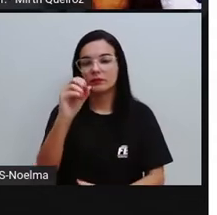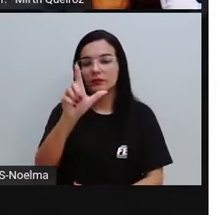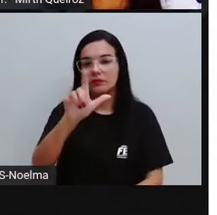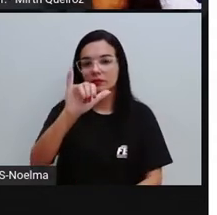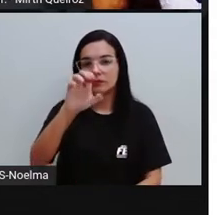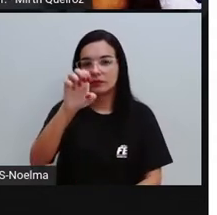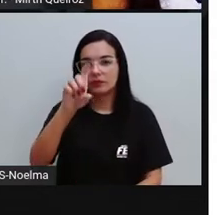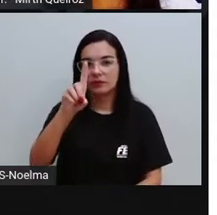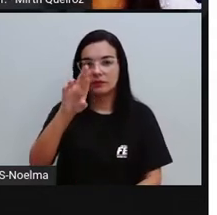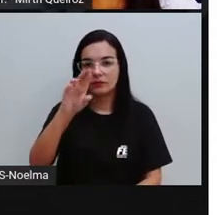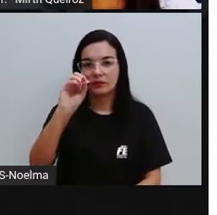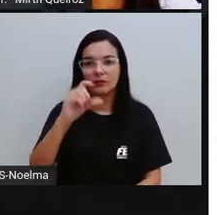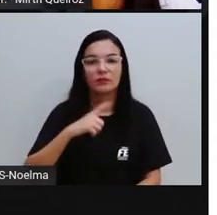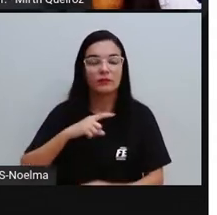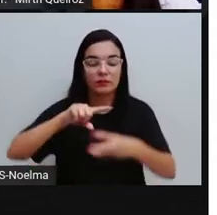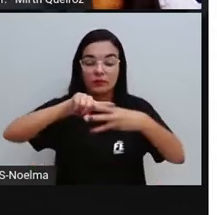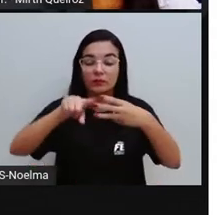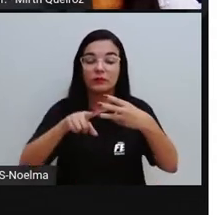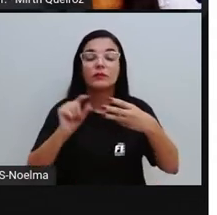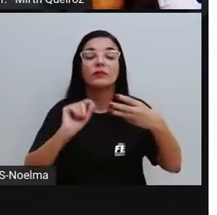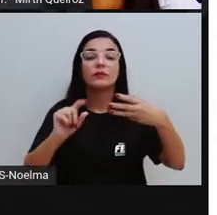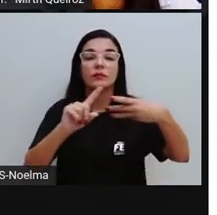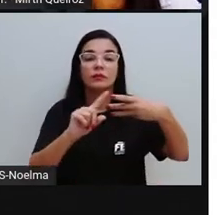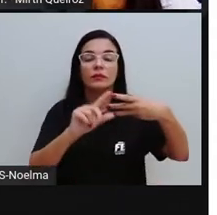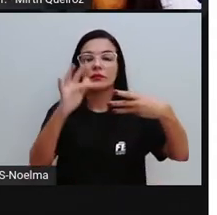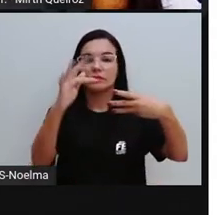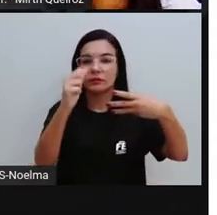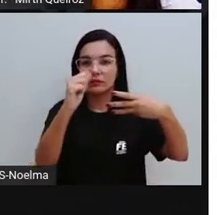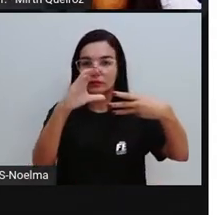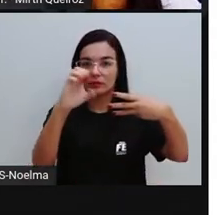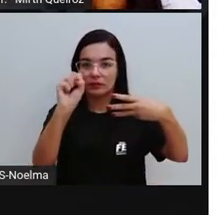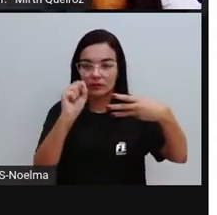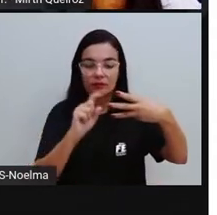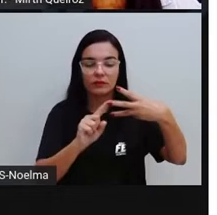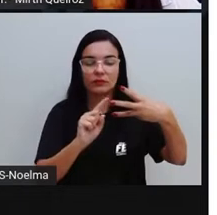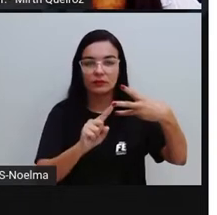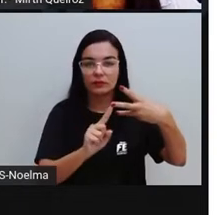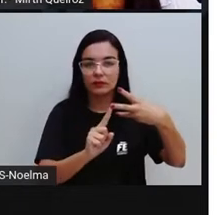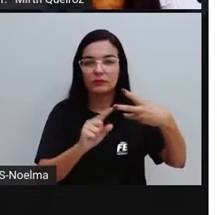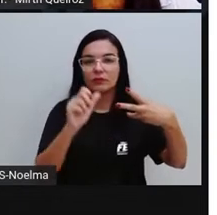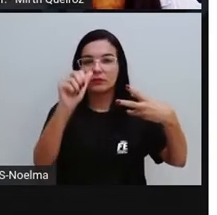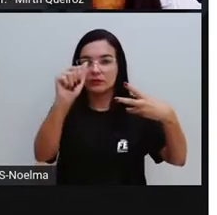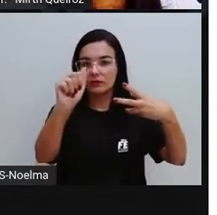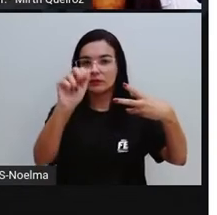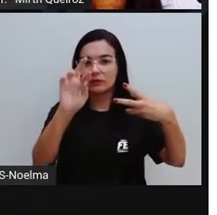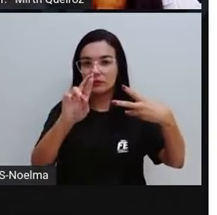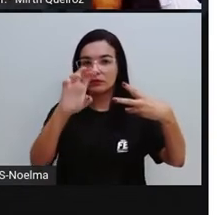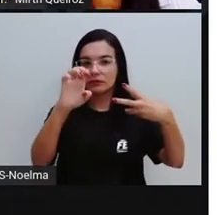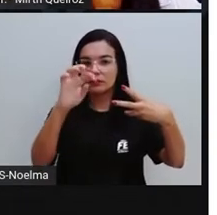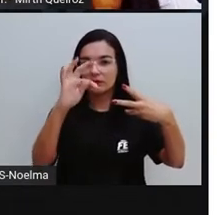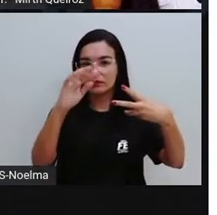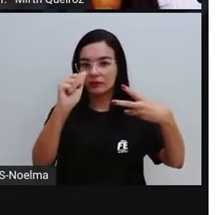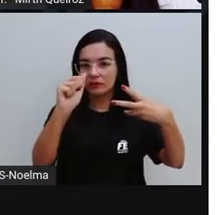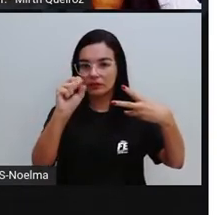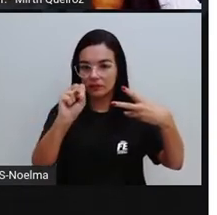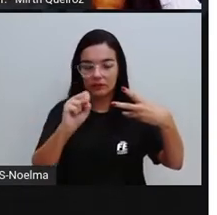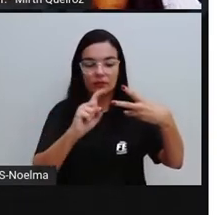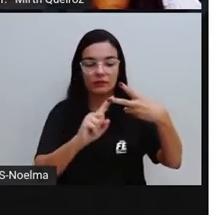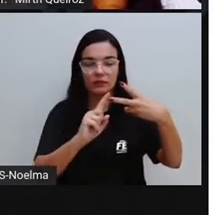três elementos fundamentais. Quais são eles? Faces, que seria cada lado do sólido,